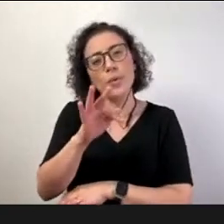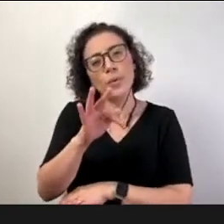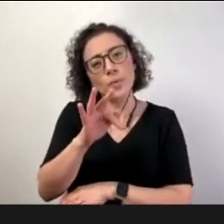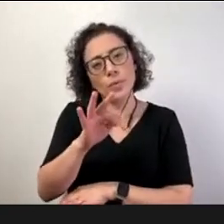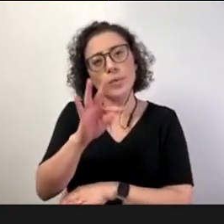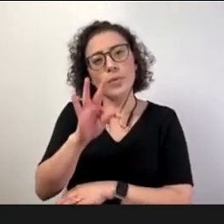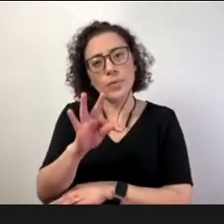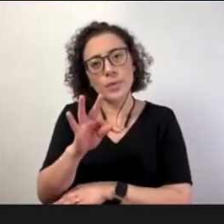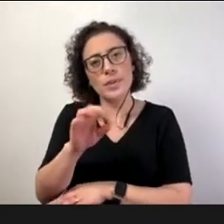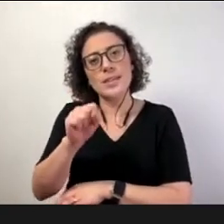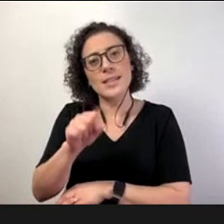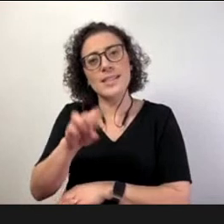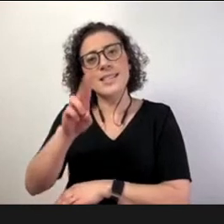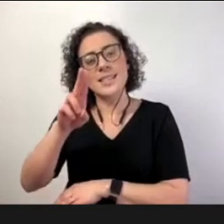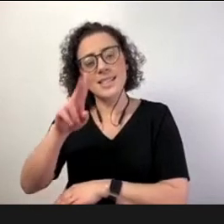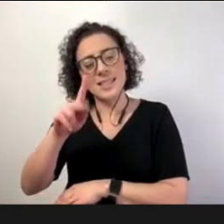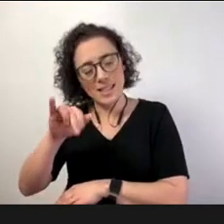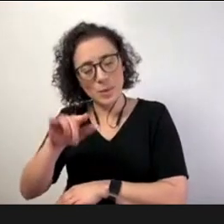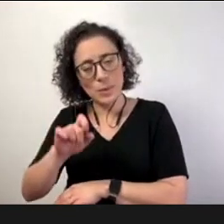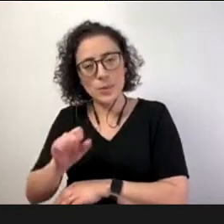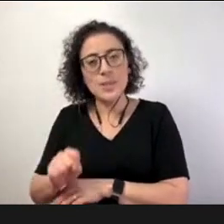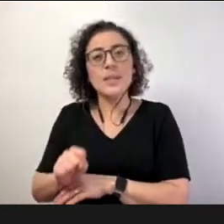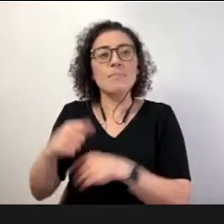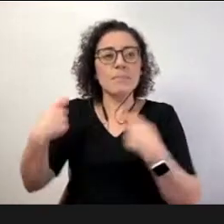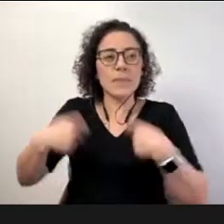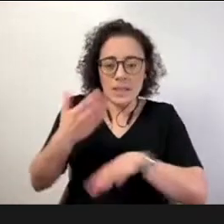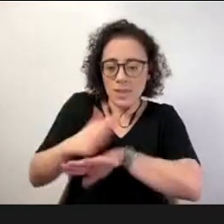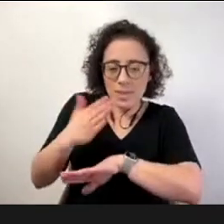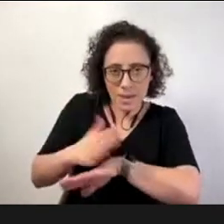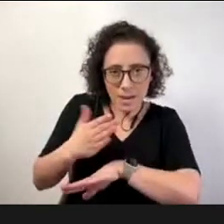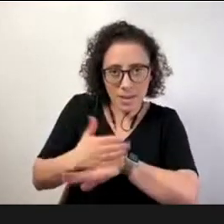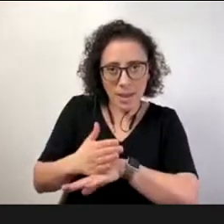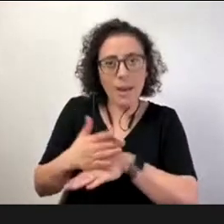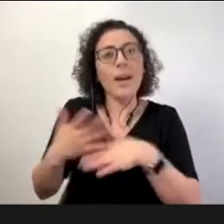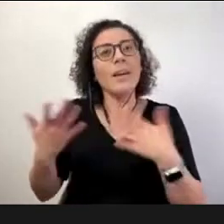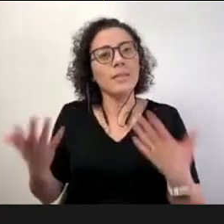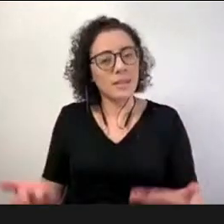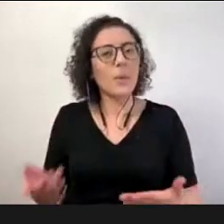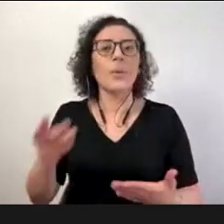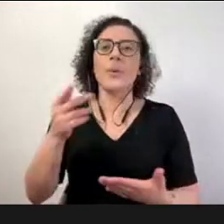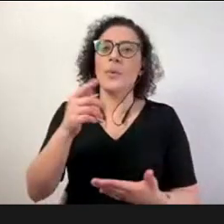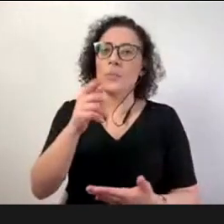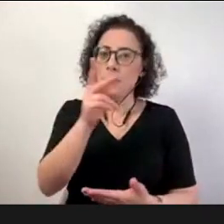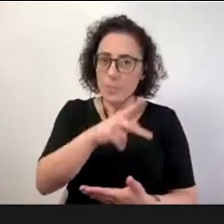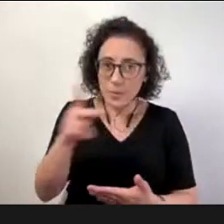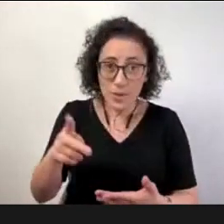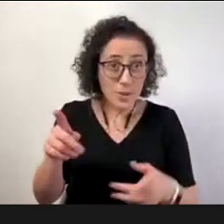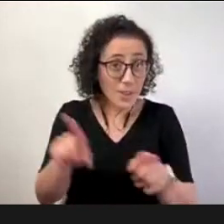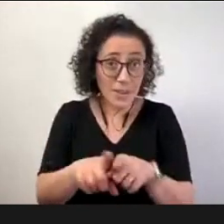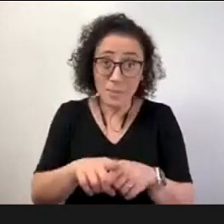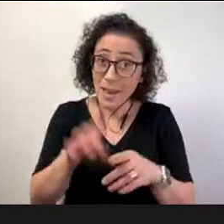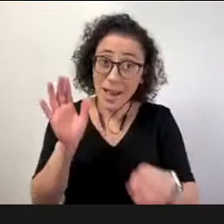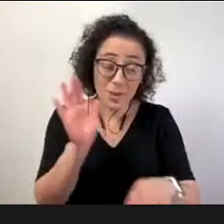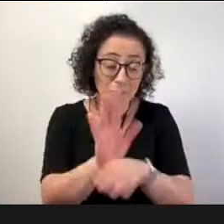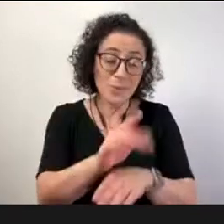o isomorfismo acho que fica ainda reforçada por essa por essa questão também muito rapidamente